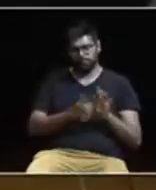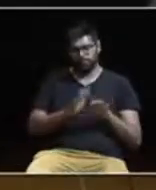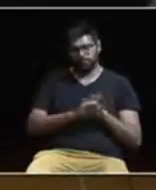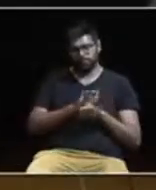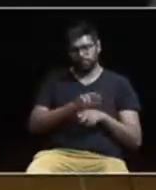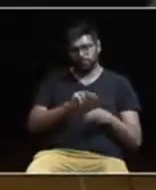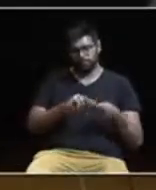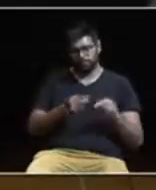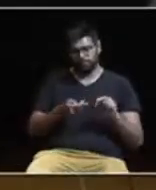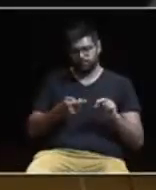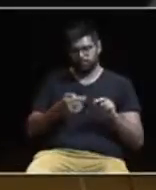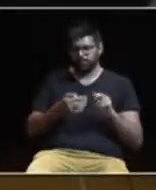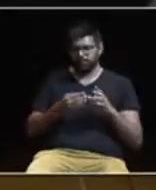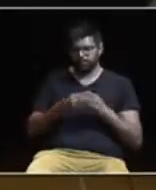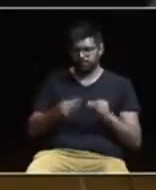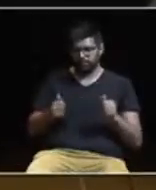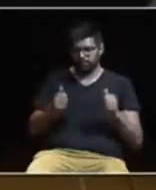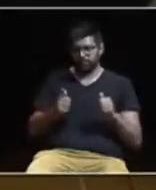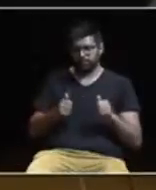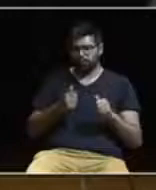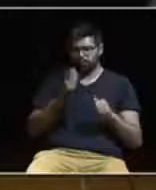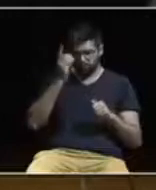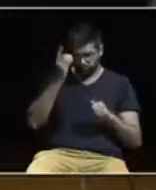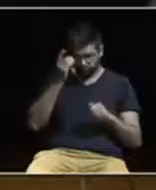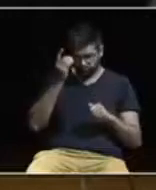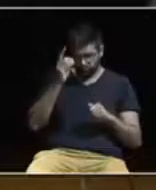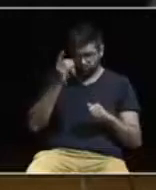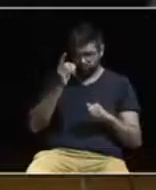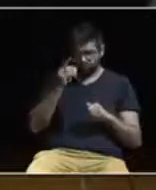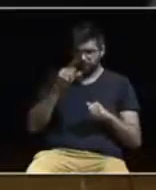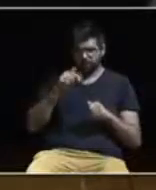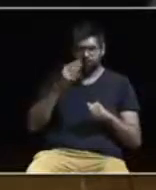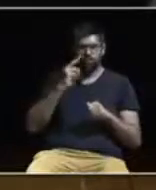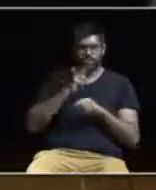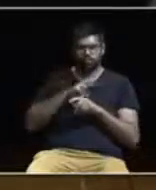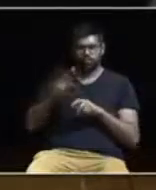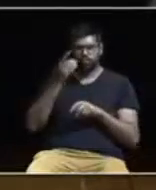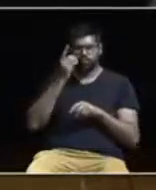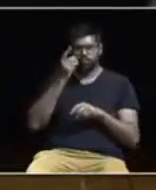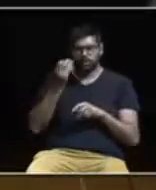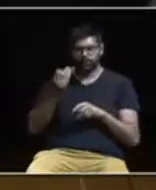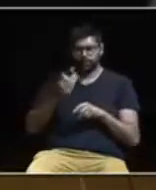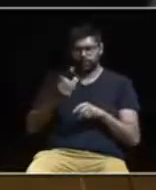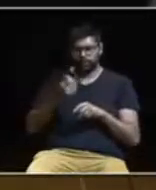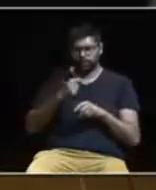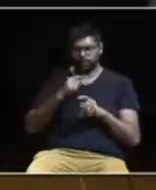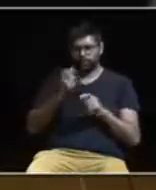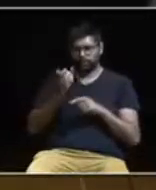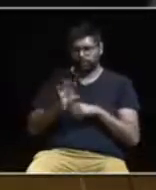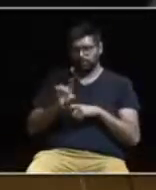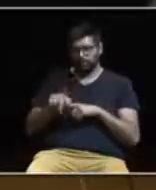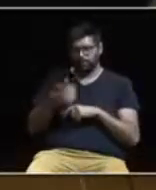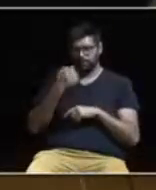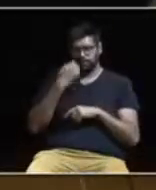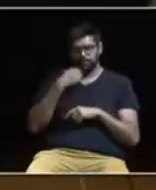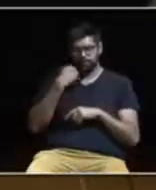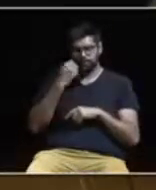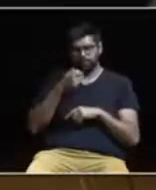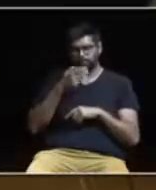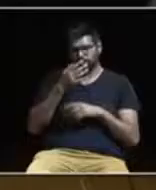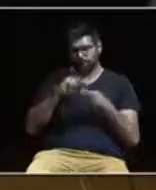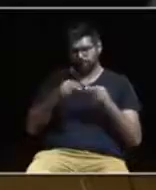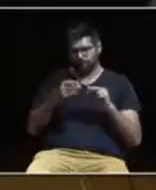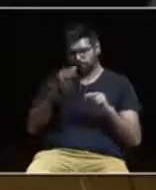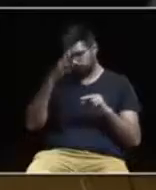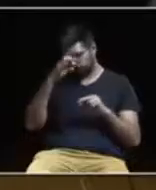isso, a Câmara destruiu o quartel de bombeiros mais moderno da cidade e o Museu dos Bombeiros. Outro exemplo grave é o que a Câmara e o